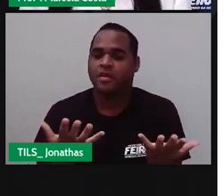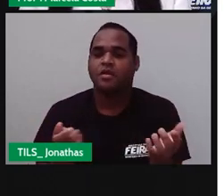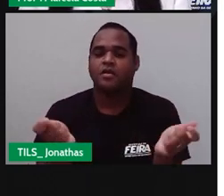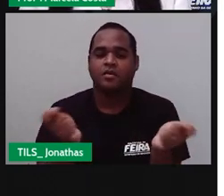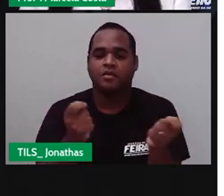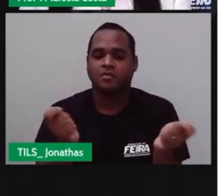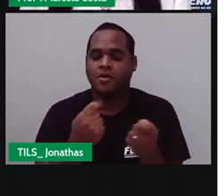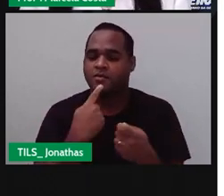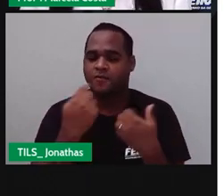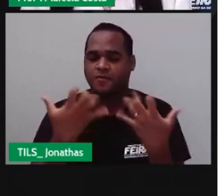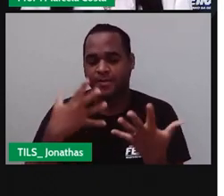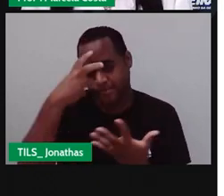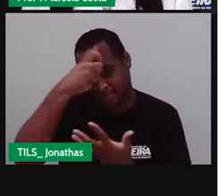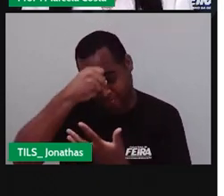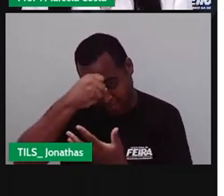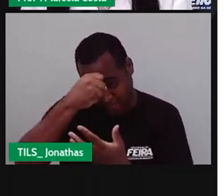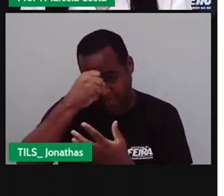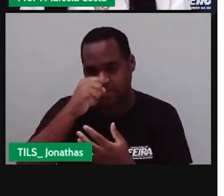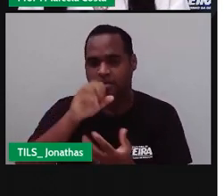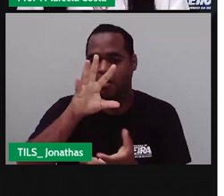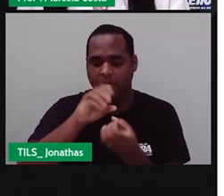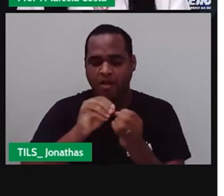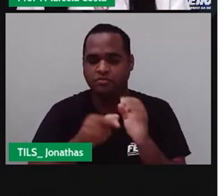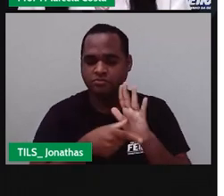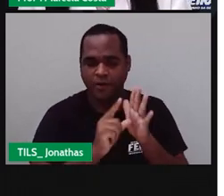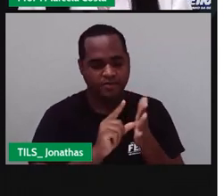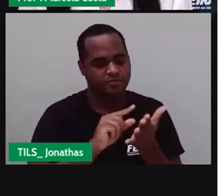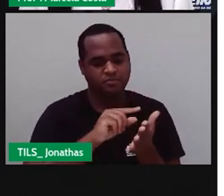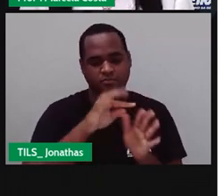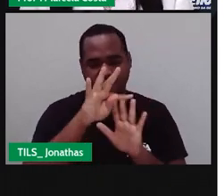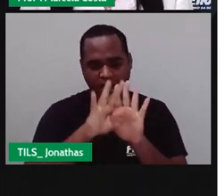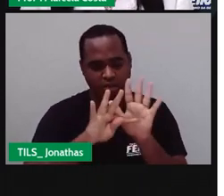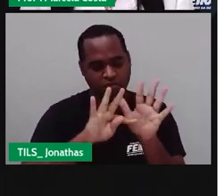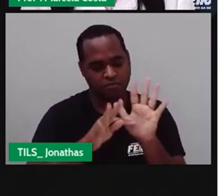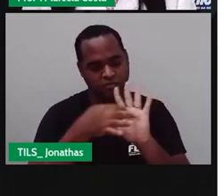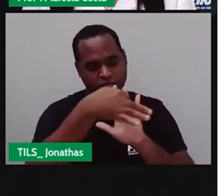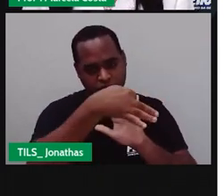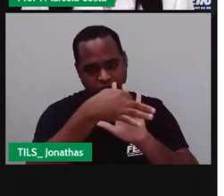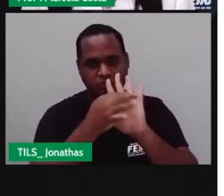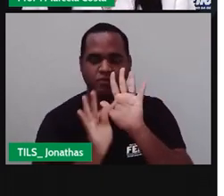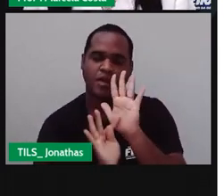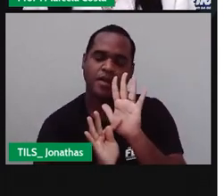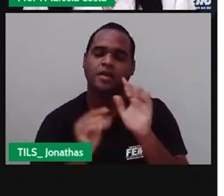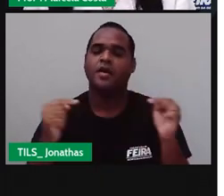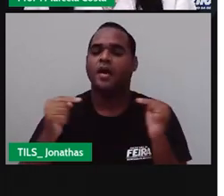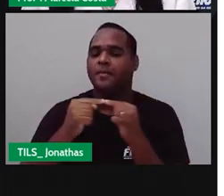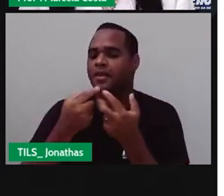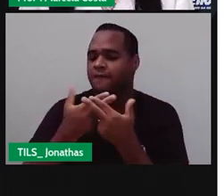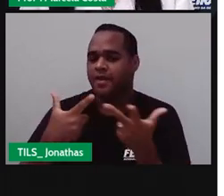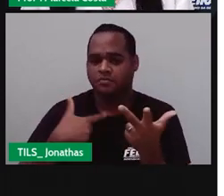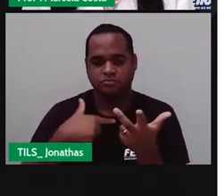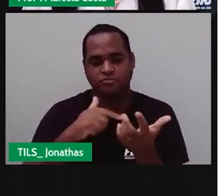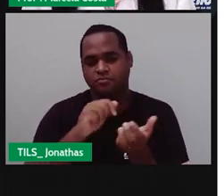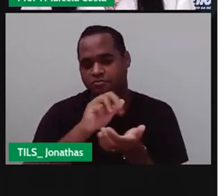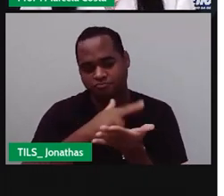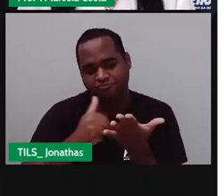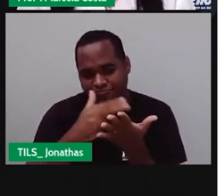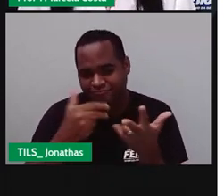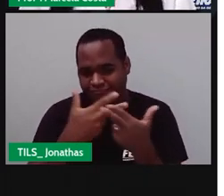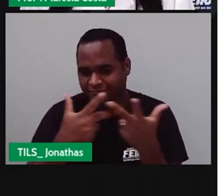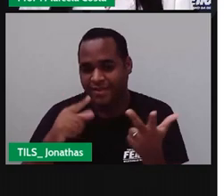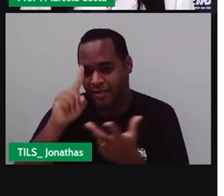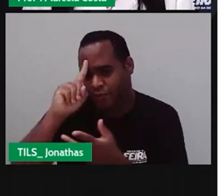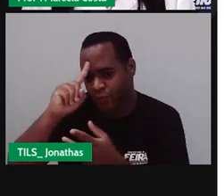aprender a reconhecer a contextualizar as diferentes manifestações artísticas no cotidiano